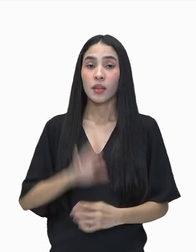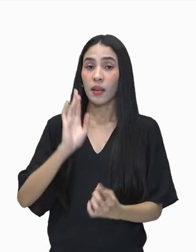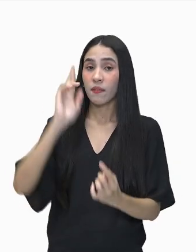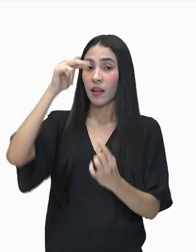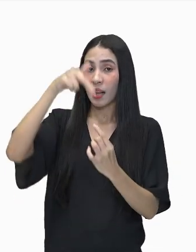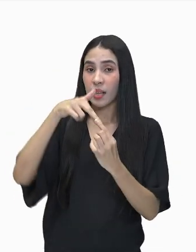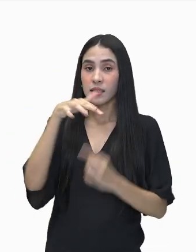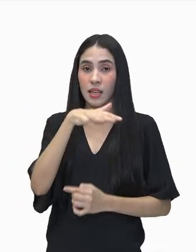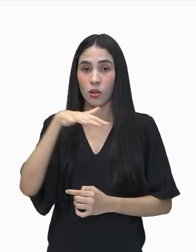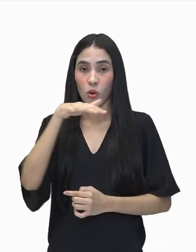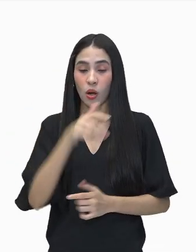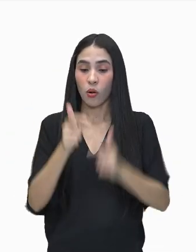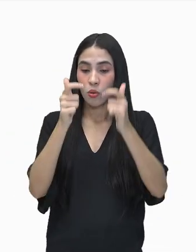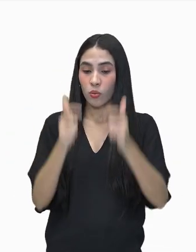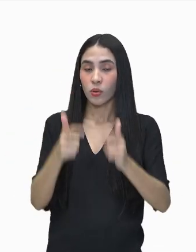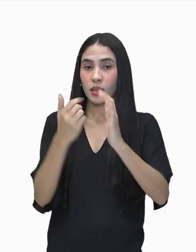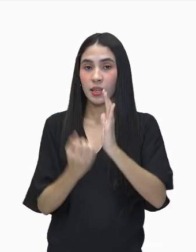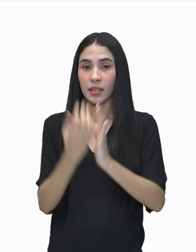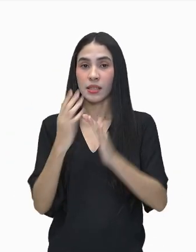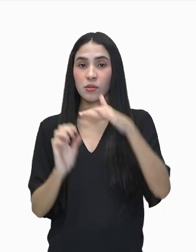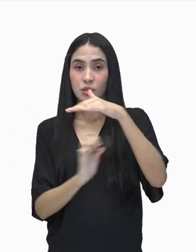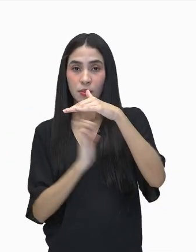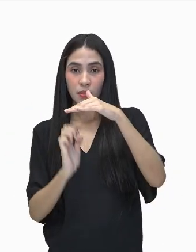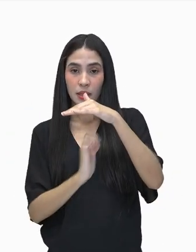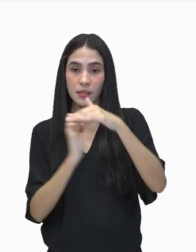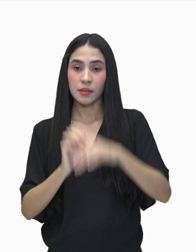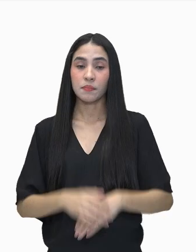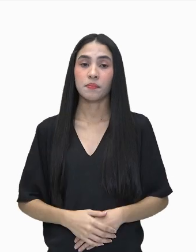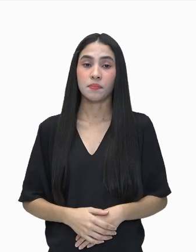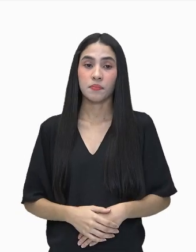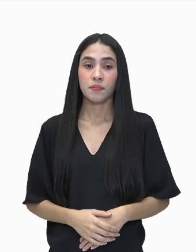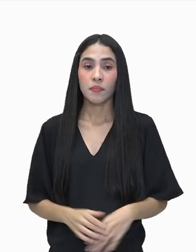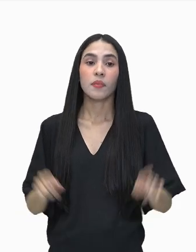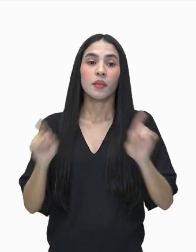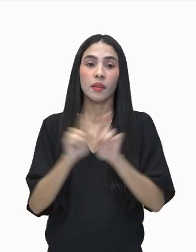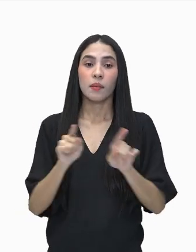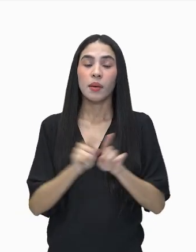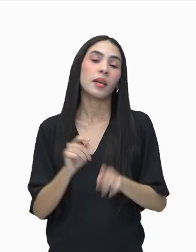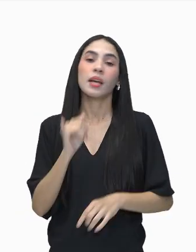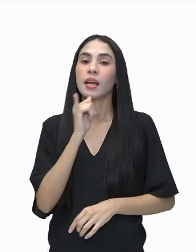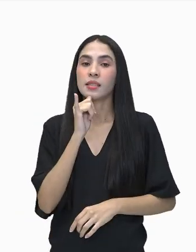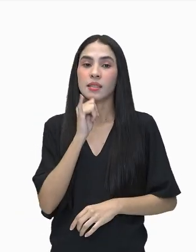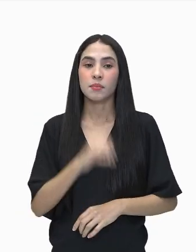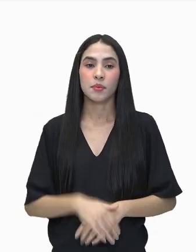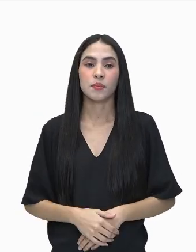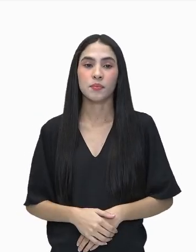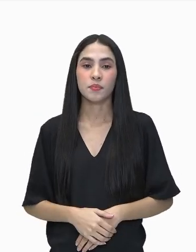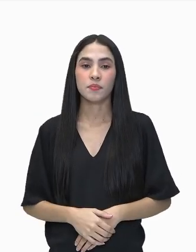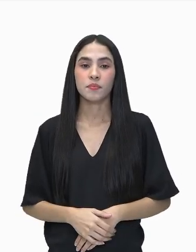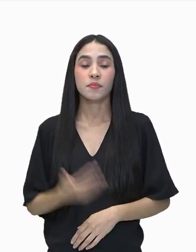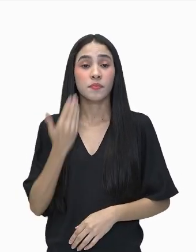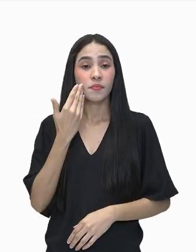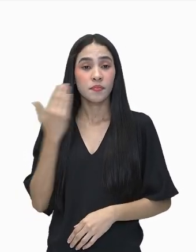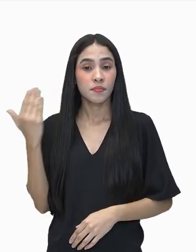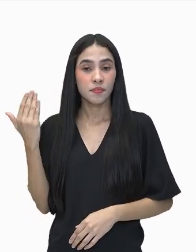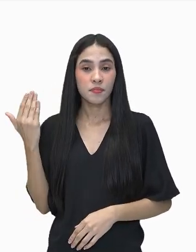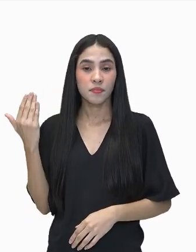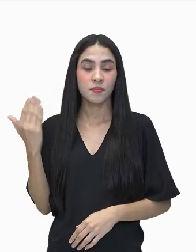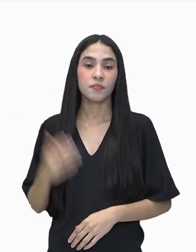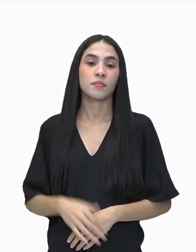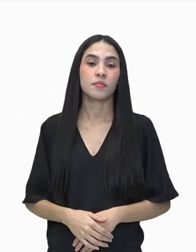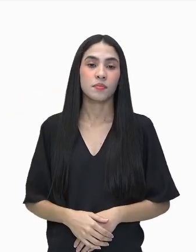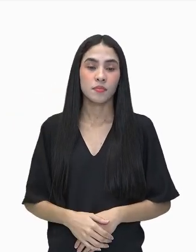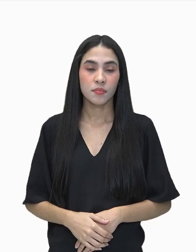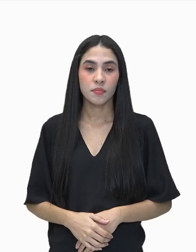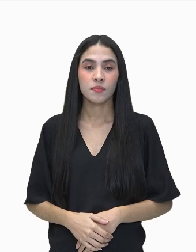global, mas, de alguma forma,